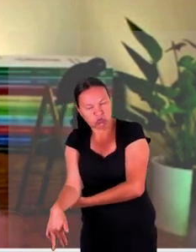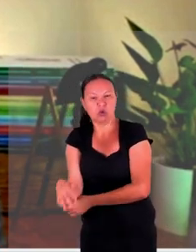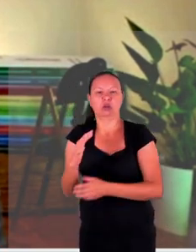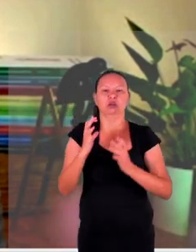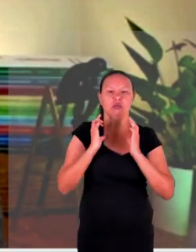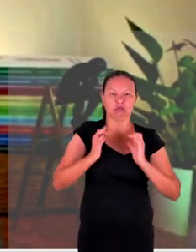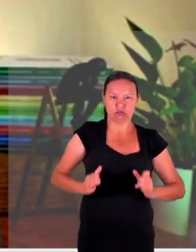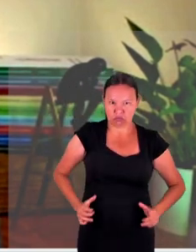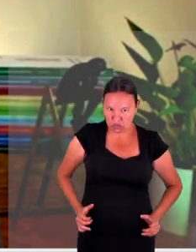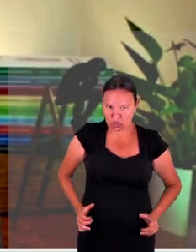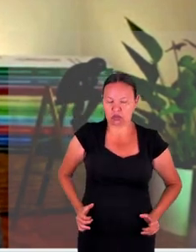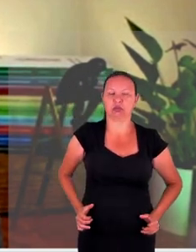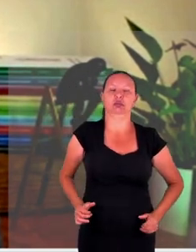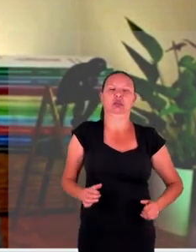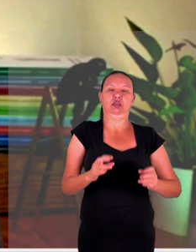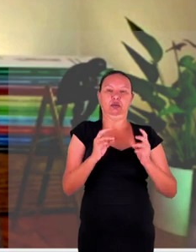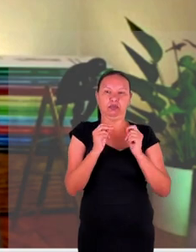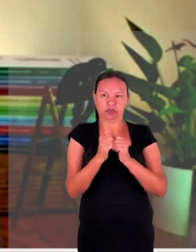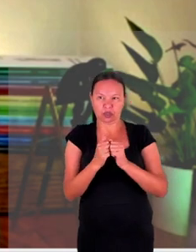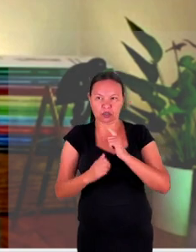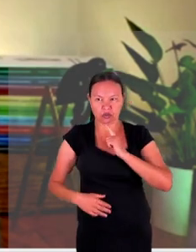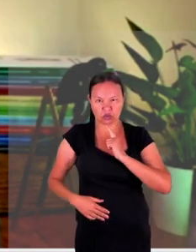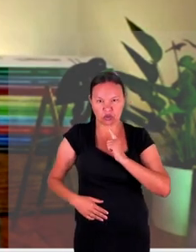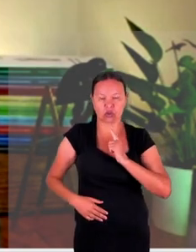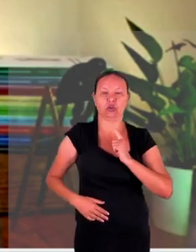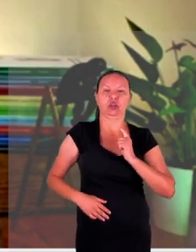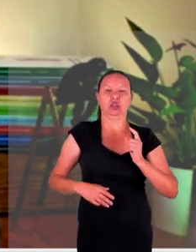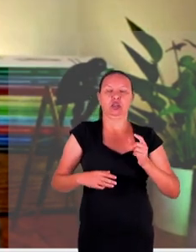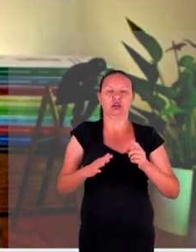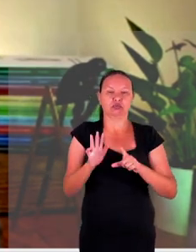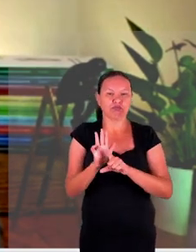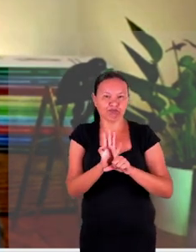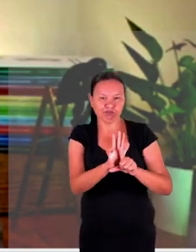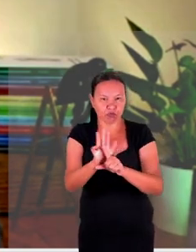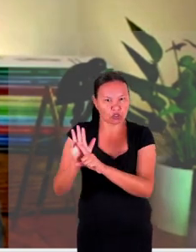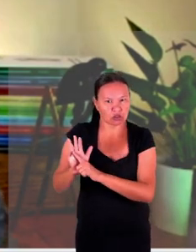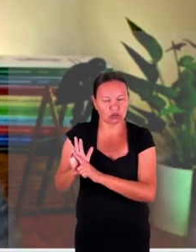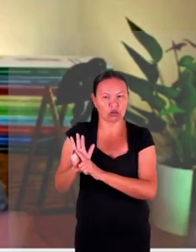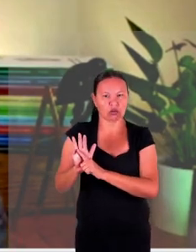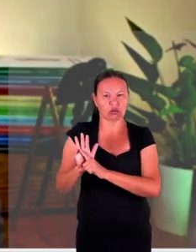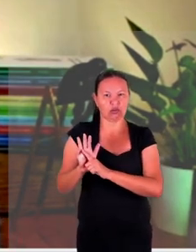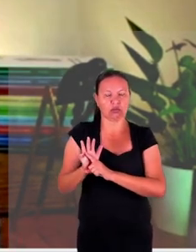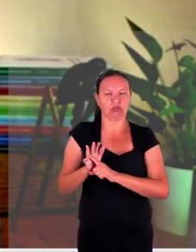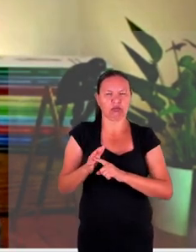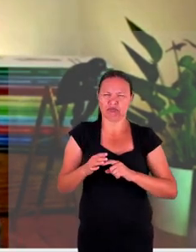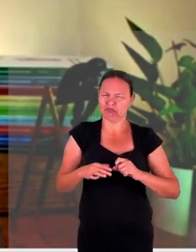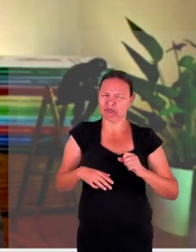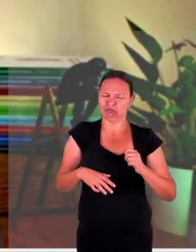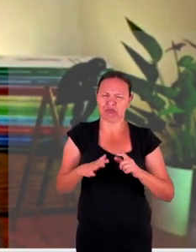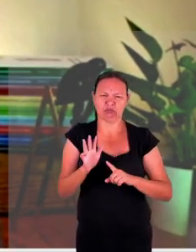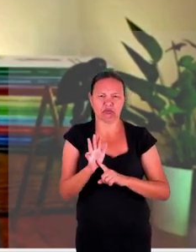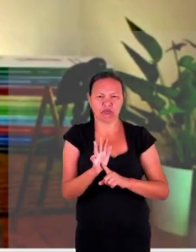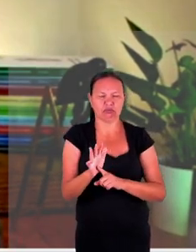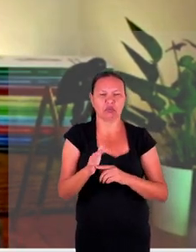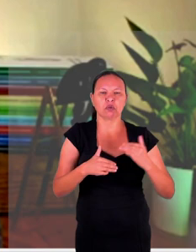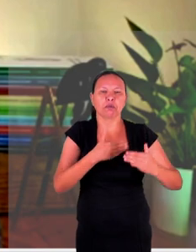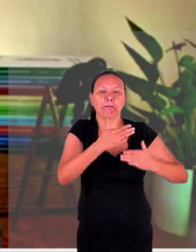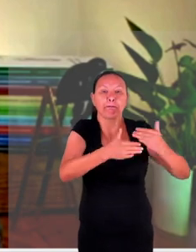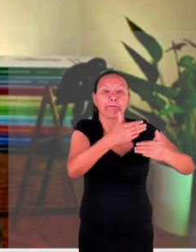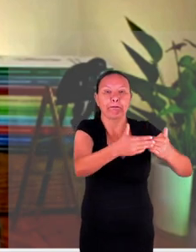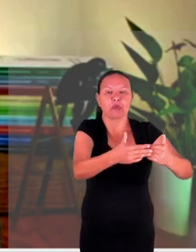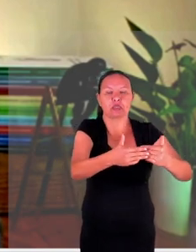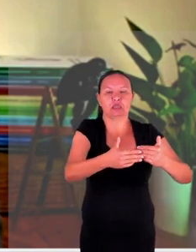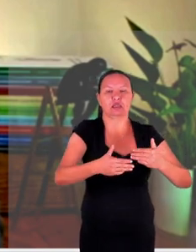humana o mais típico que a gente tem no noticiário histórico foi Chernobyl mas isso se estende a outras tantas